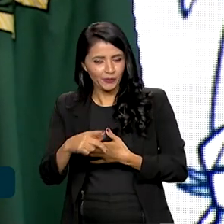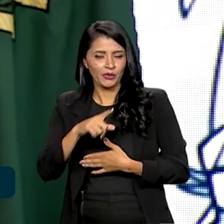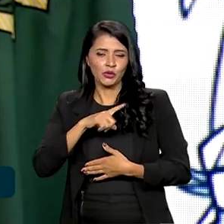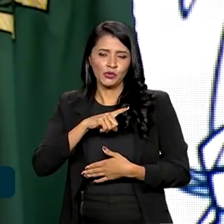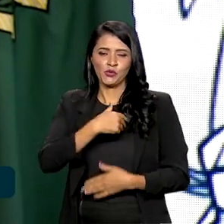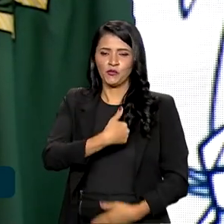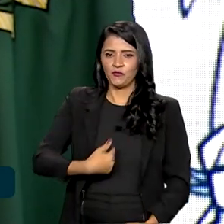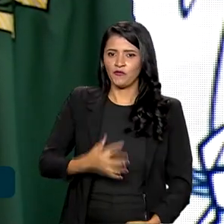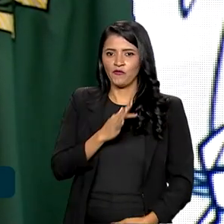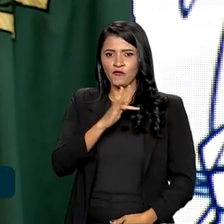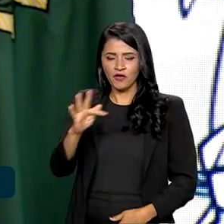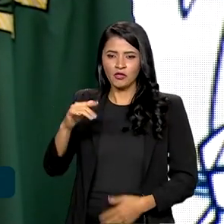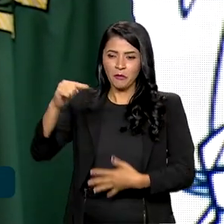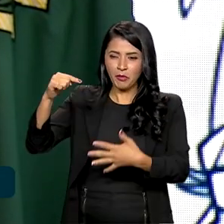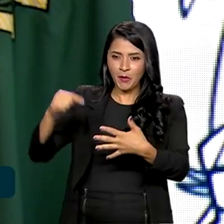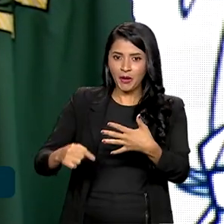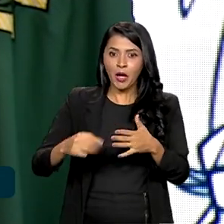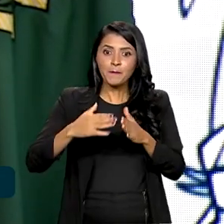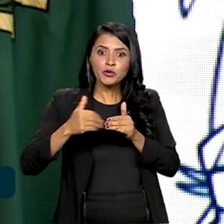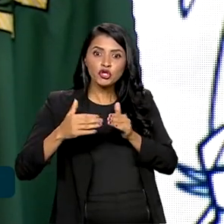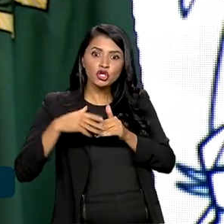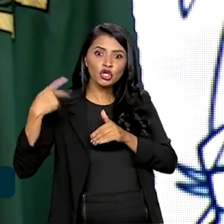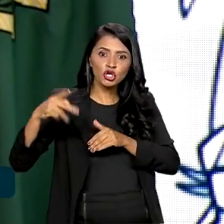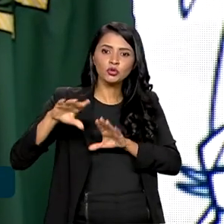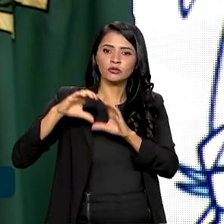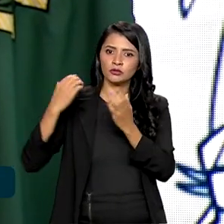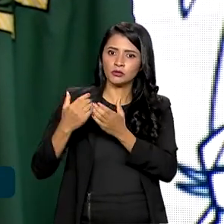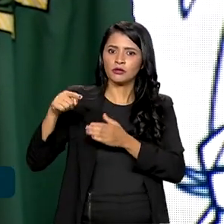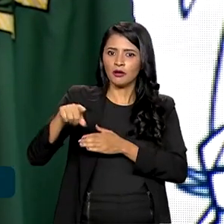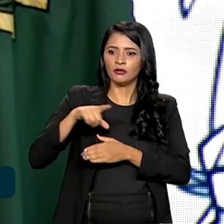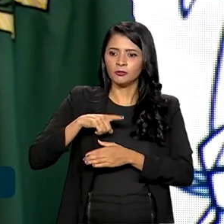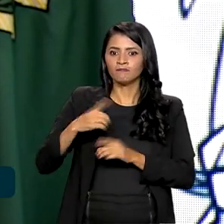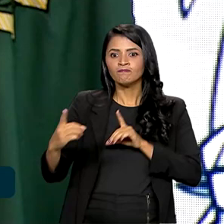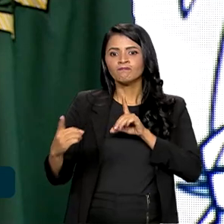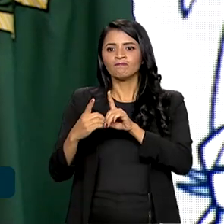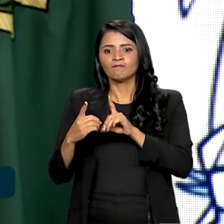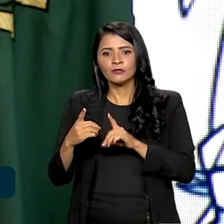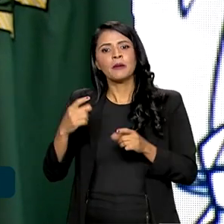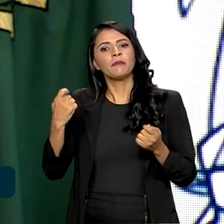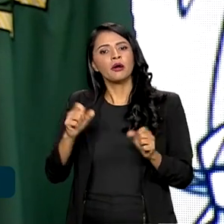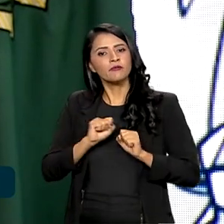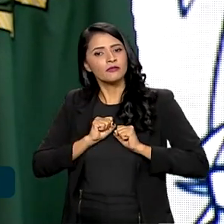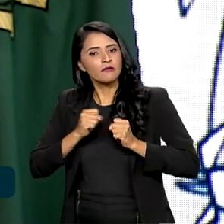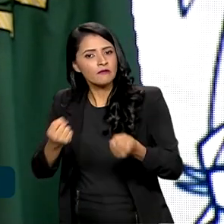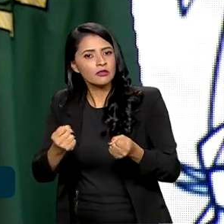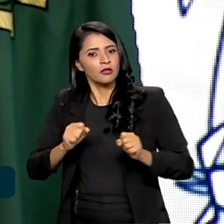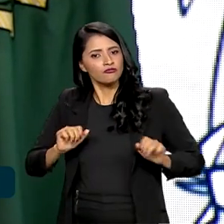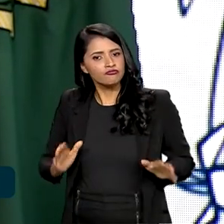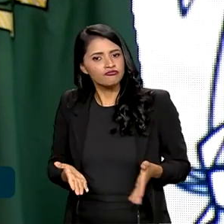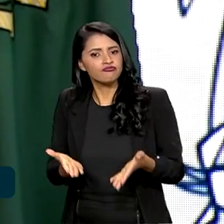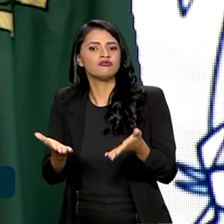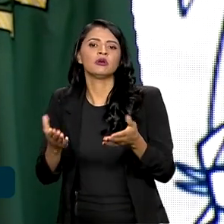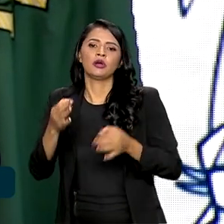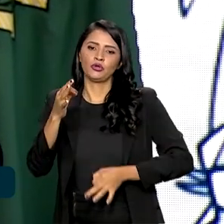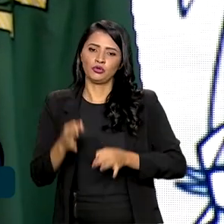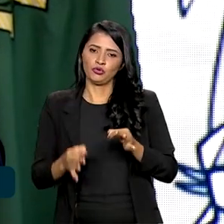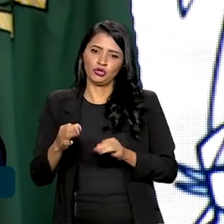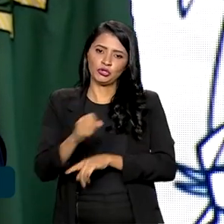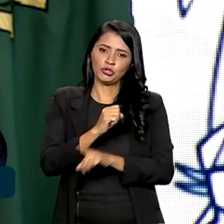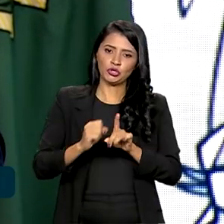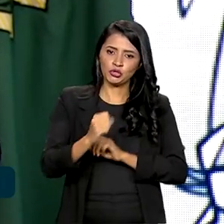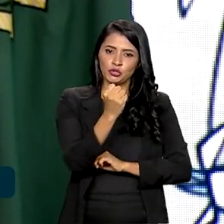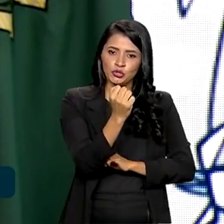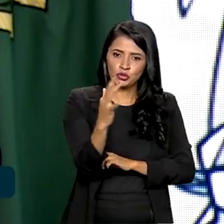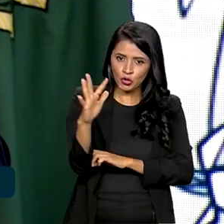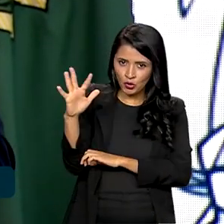atender as principais reivindicações dessas comunidades para defender e promover a justiça socioambiental